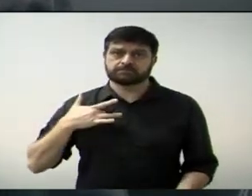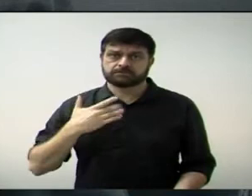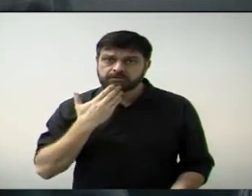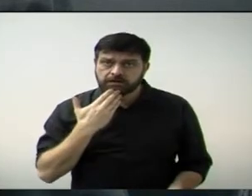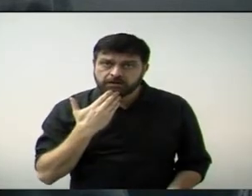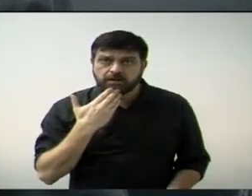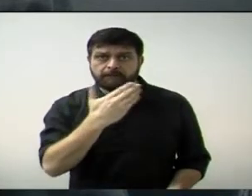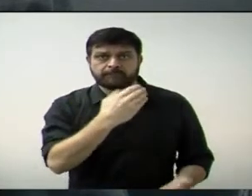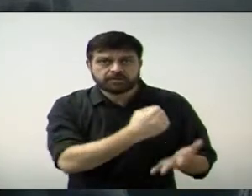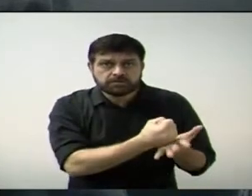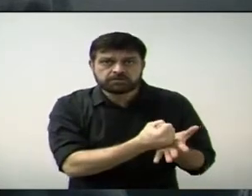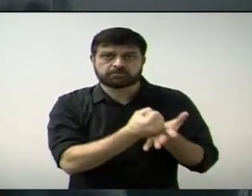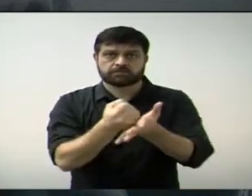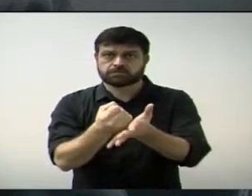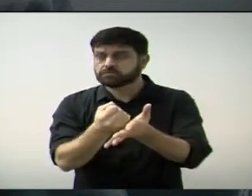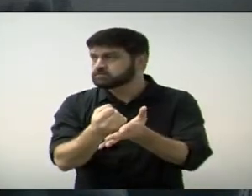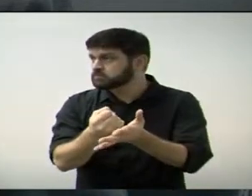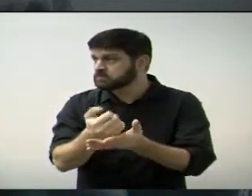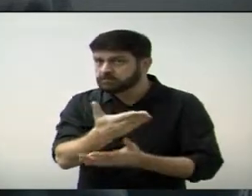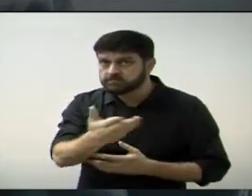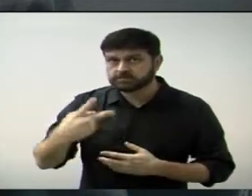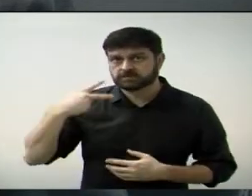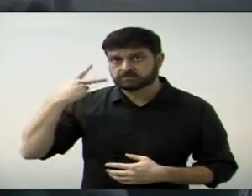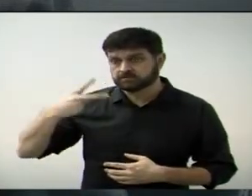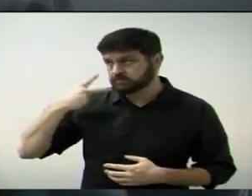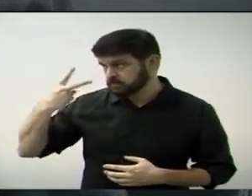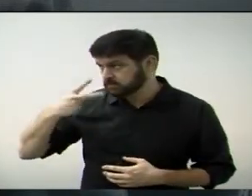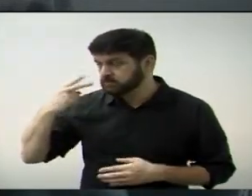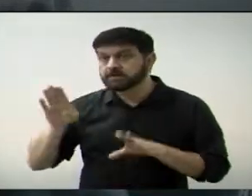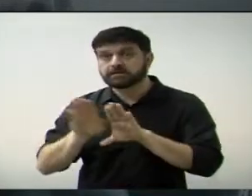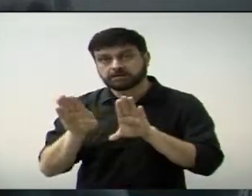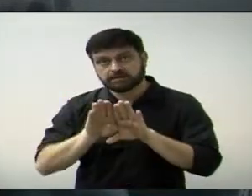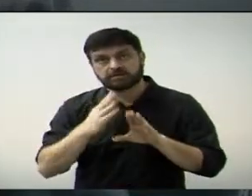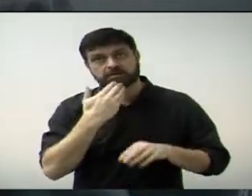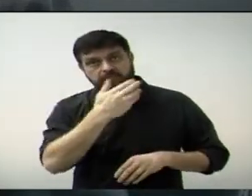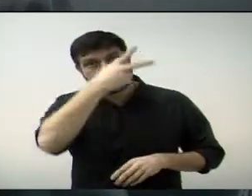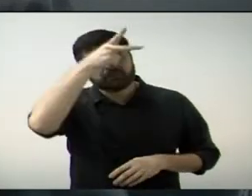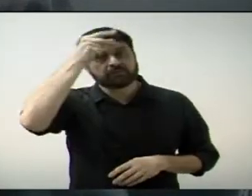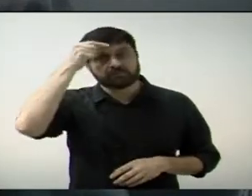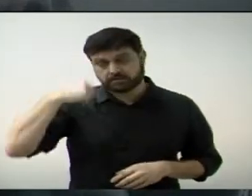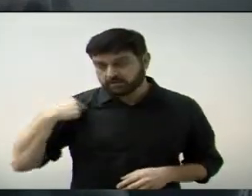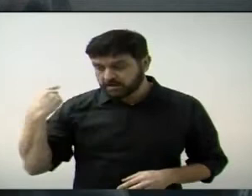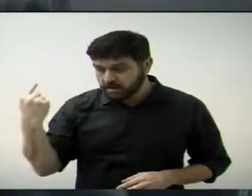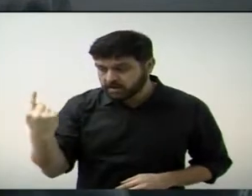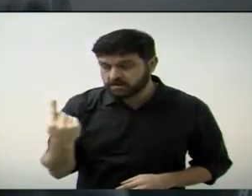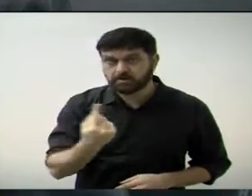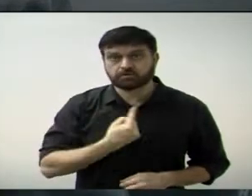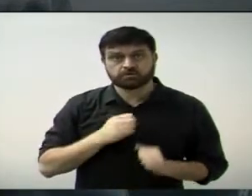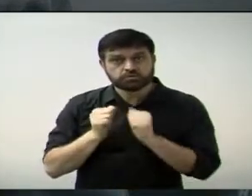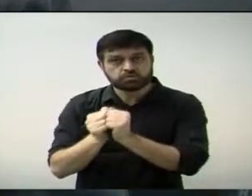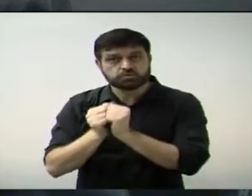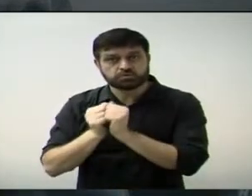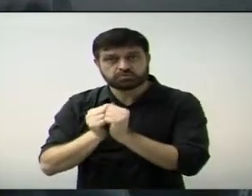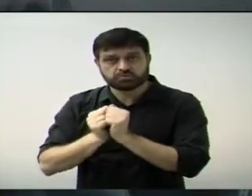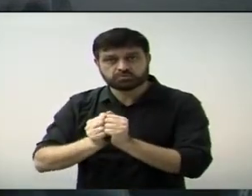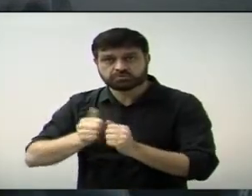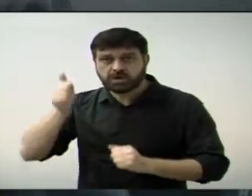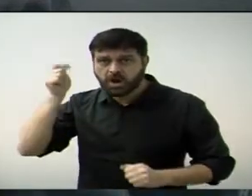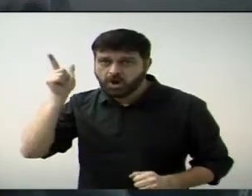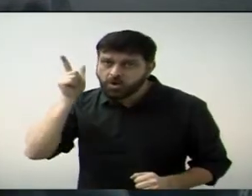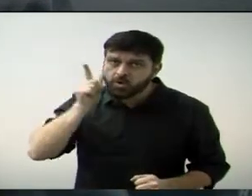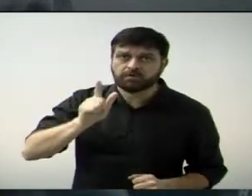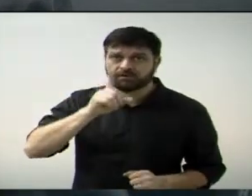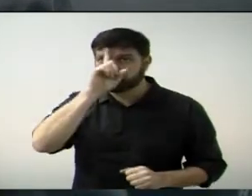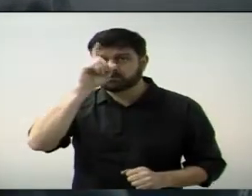aos demais vereadores, ao Executivo, que, se a gente conseguir transformar o Hospital Municipal de